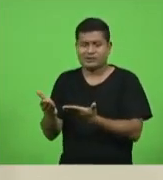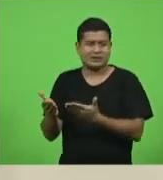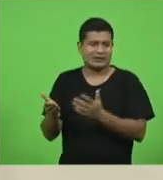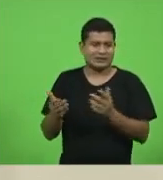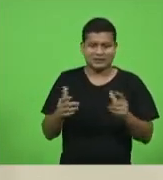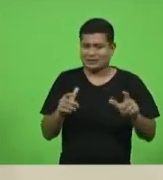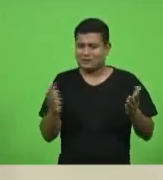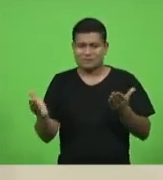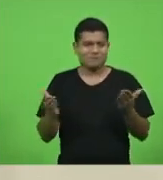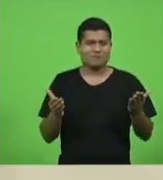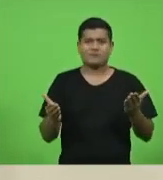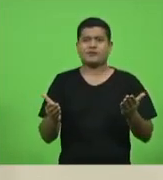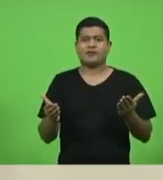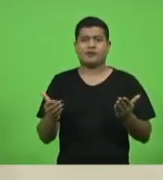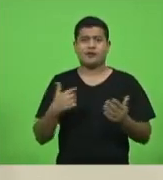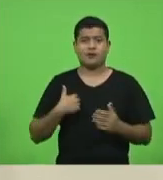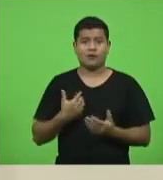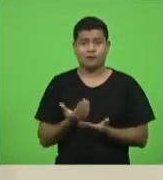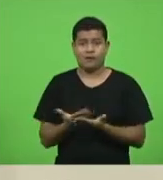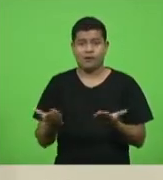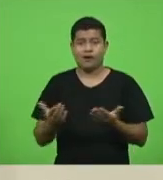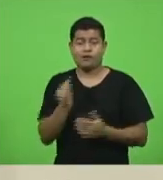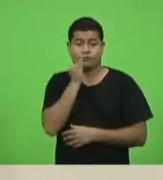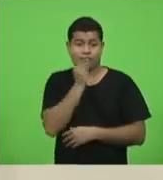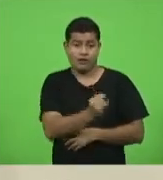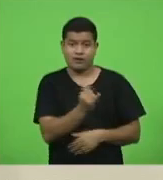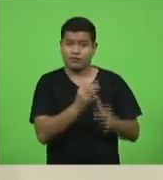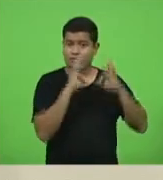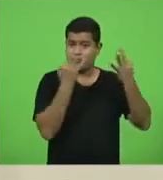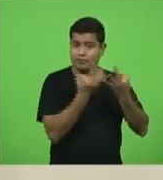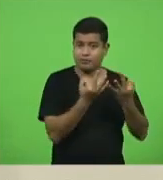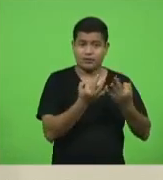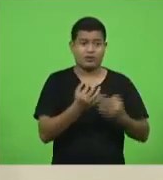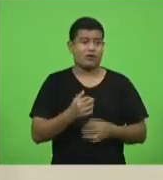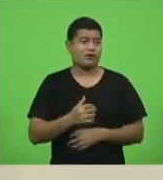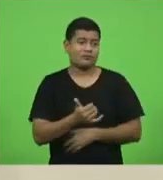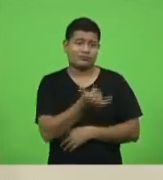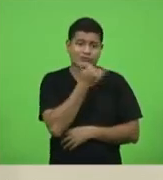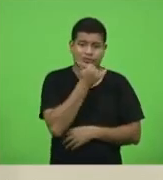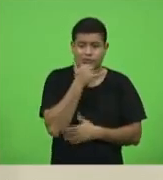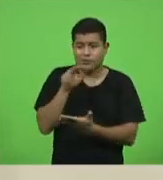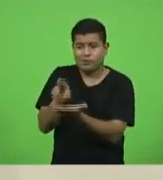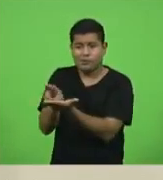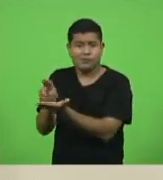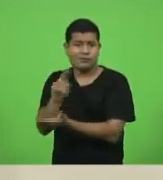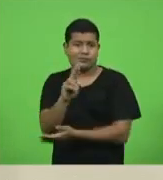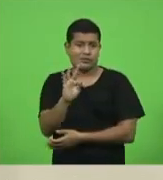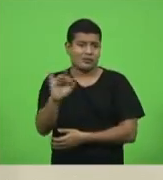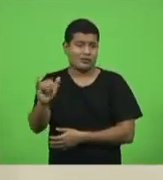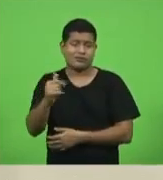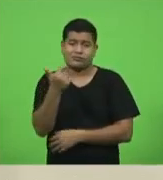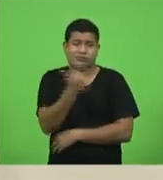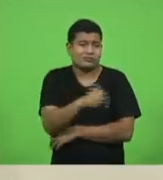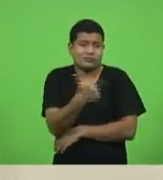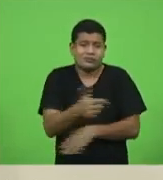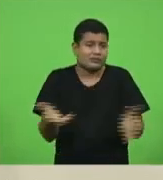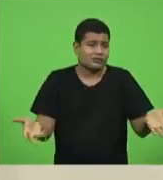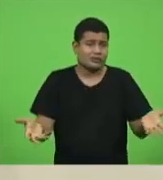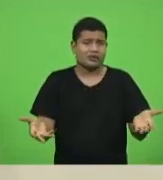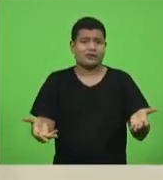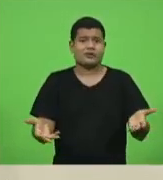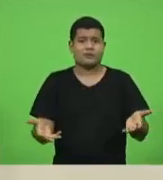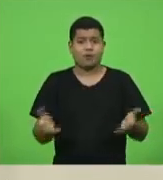outra, dizer para um familiar que não tem leito de UTI nesse estado, ou que